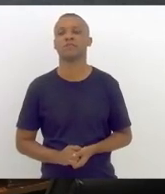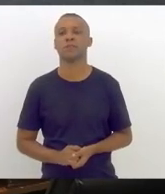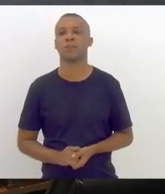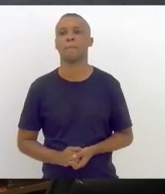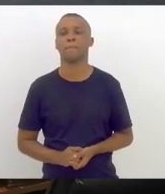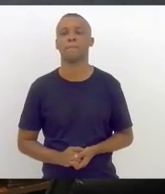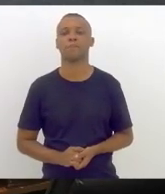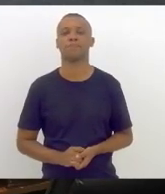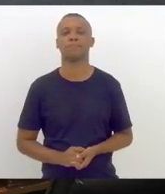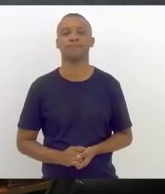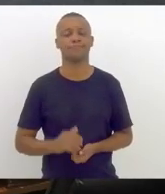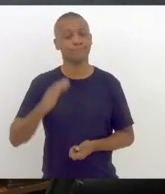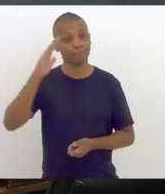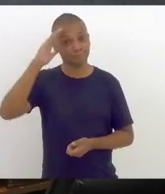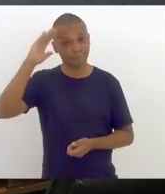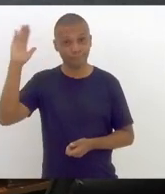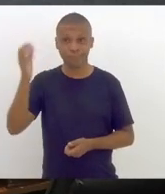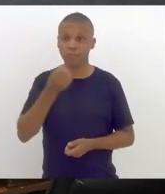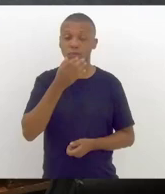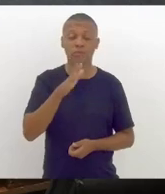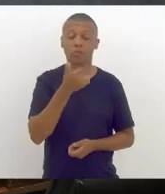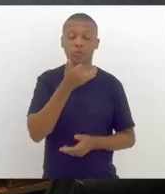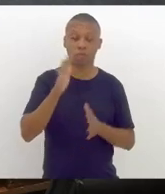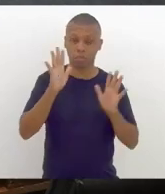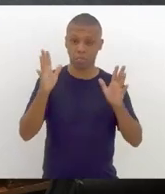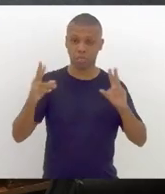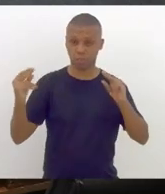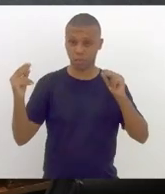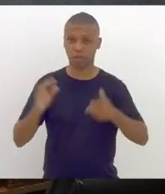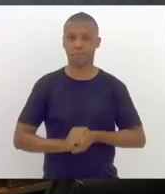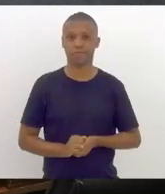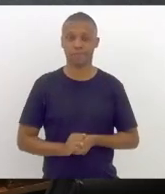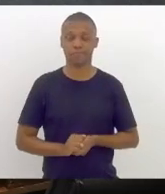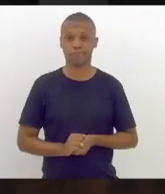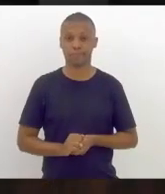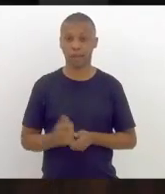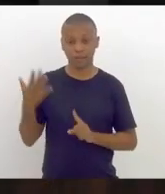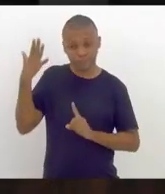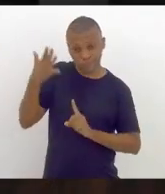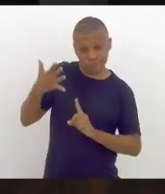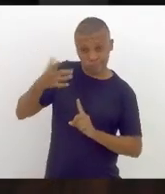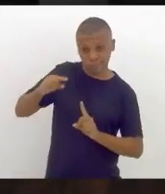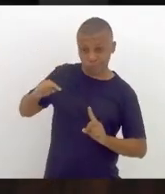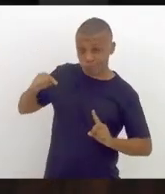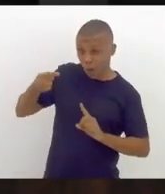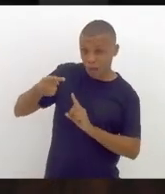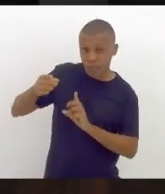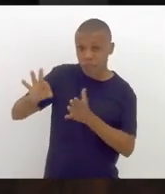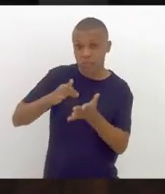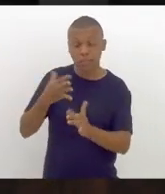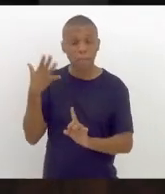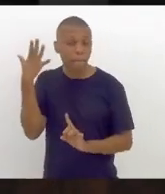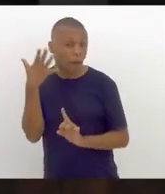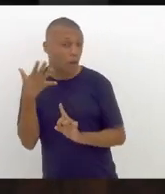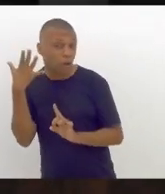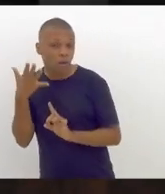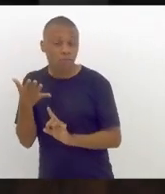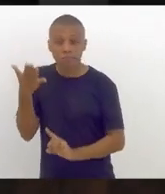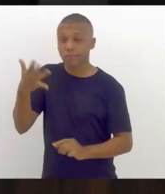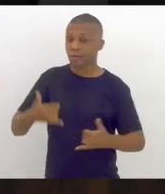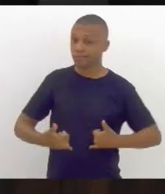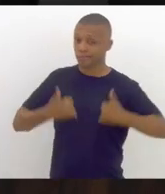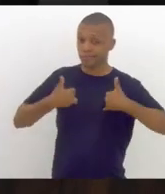Uma boa tarde a todos e a todas. A próxima oradora inscrita é a nobre deputada